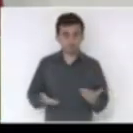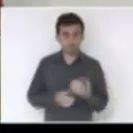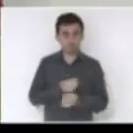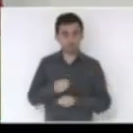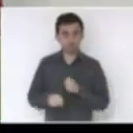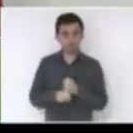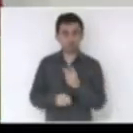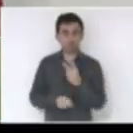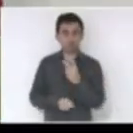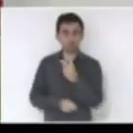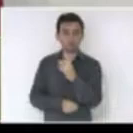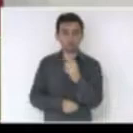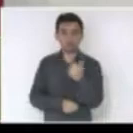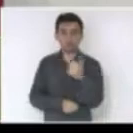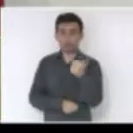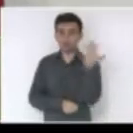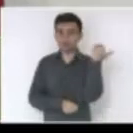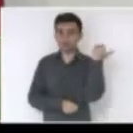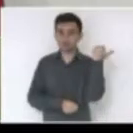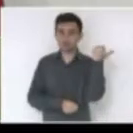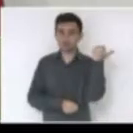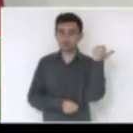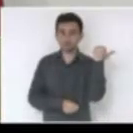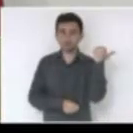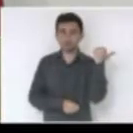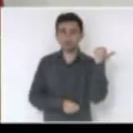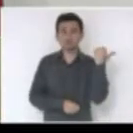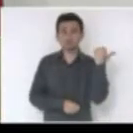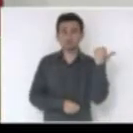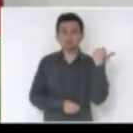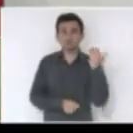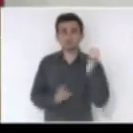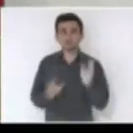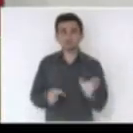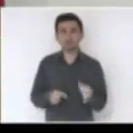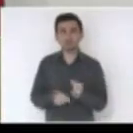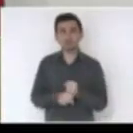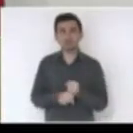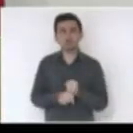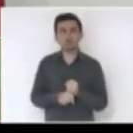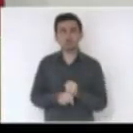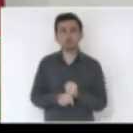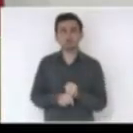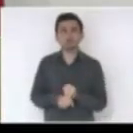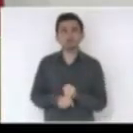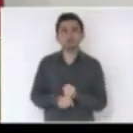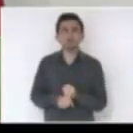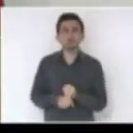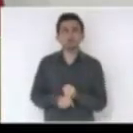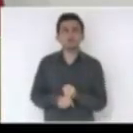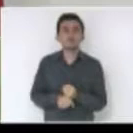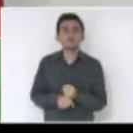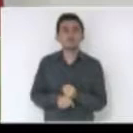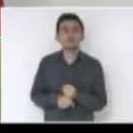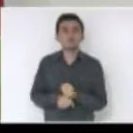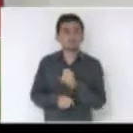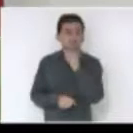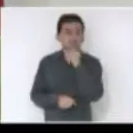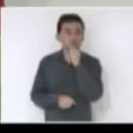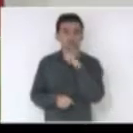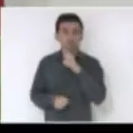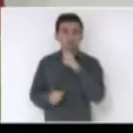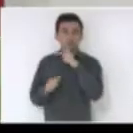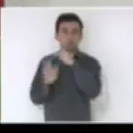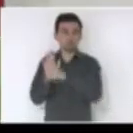votando em 2011, veja, estamos votando em 2011, já faz algum tempo. Aqui, por exemplo, tinha um